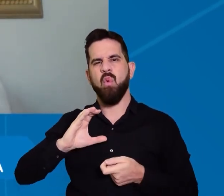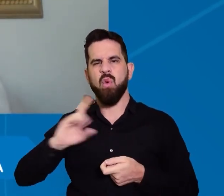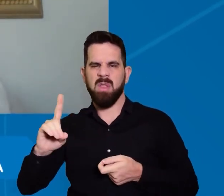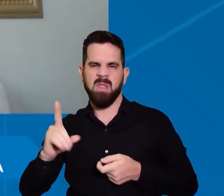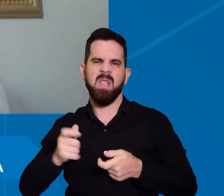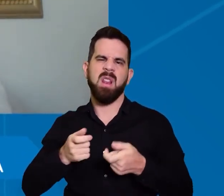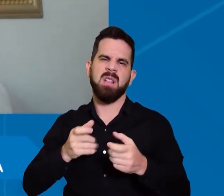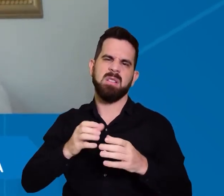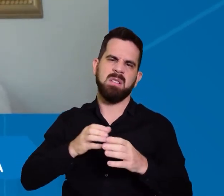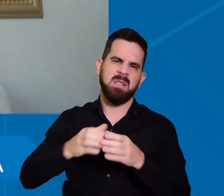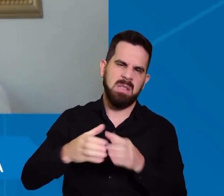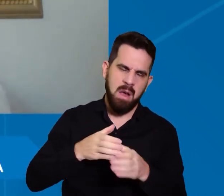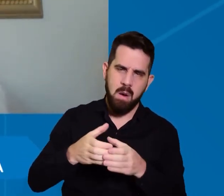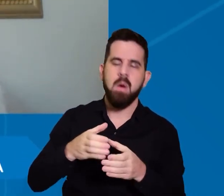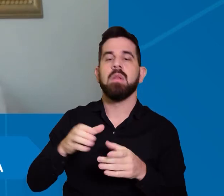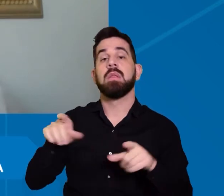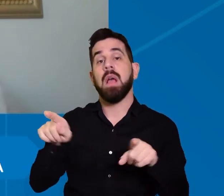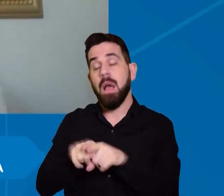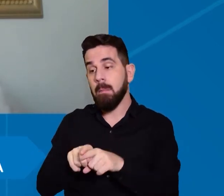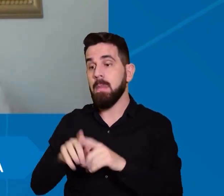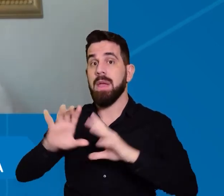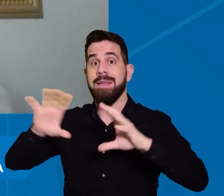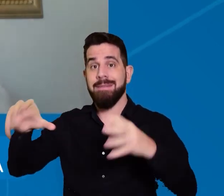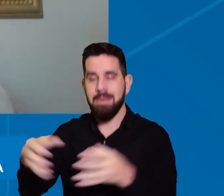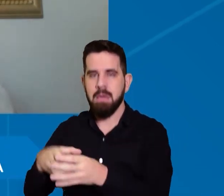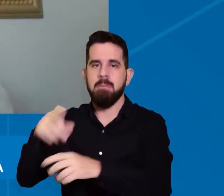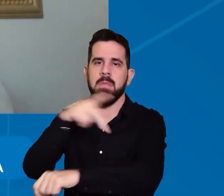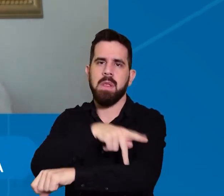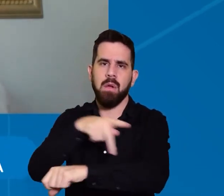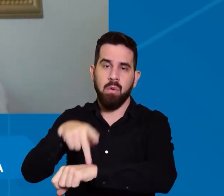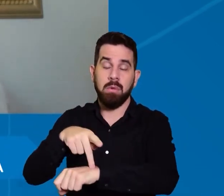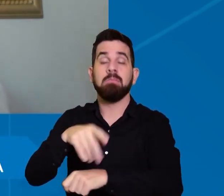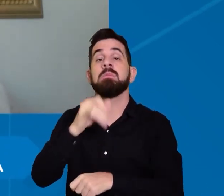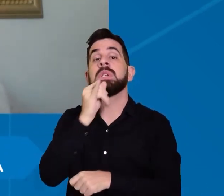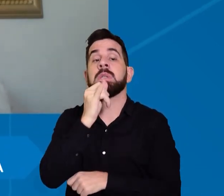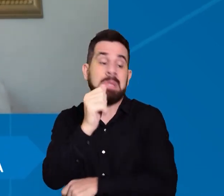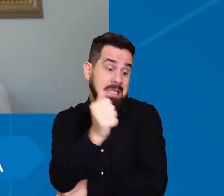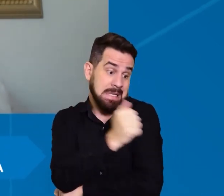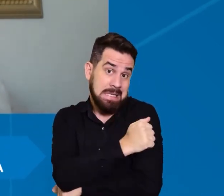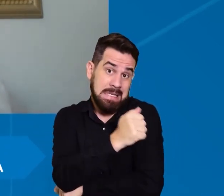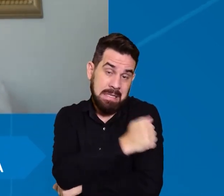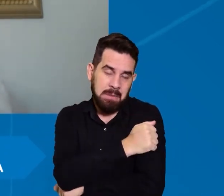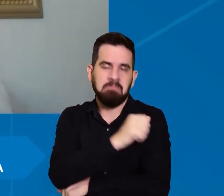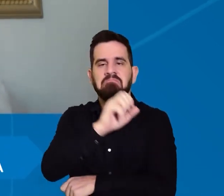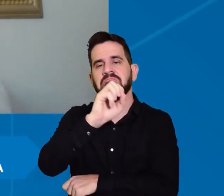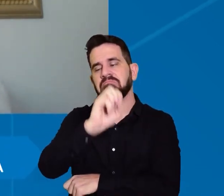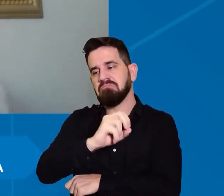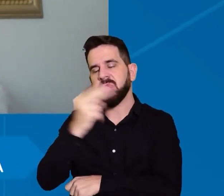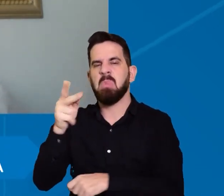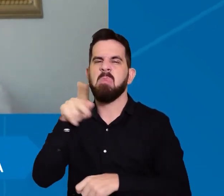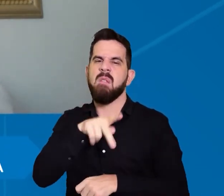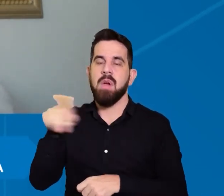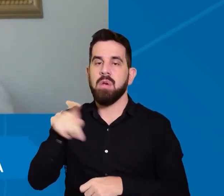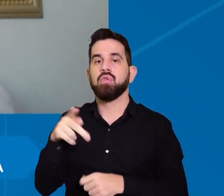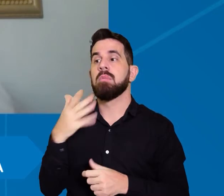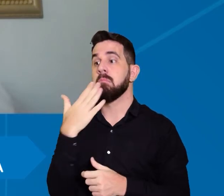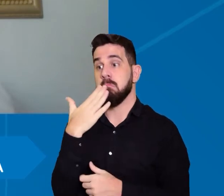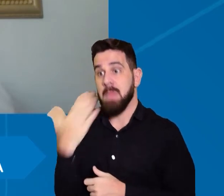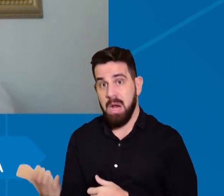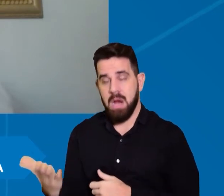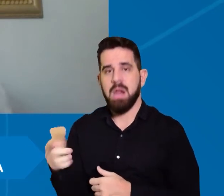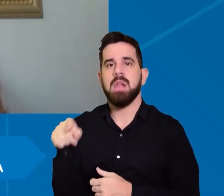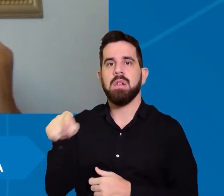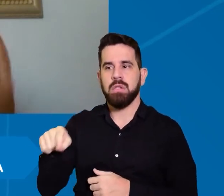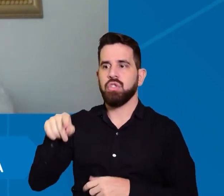assim que o estudante ou o docente solicita a avaliação desse estudante com deficiência, nós fazemos um